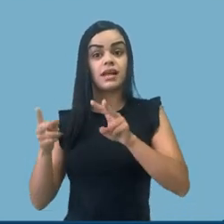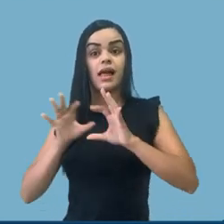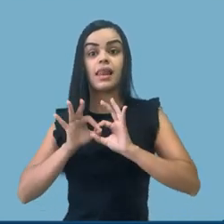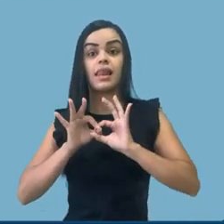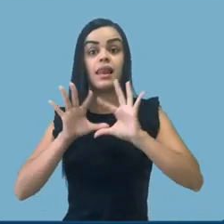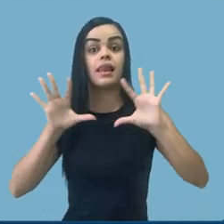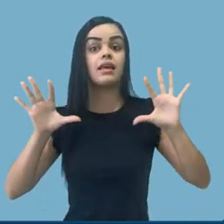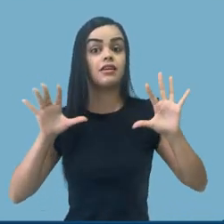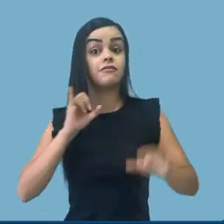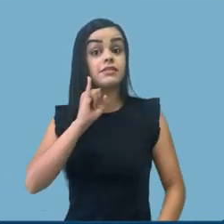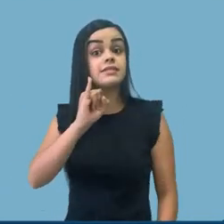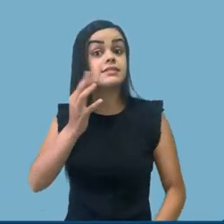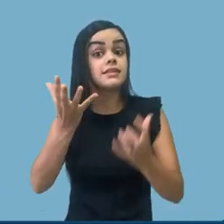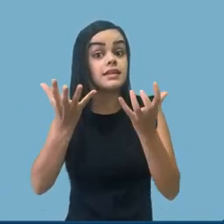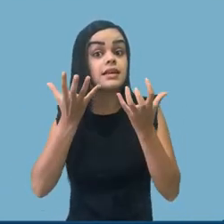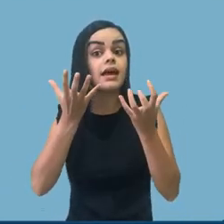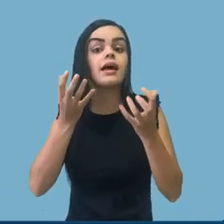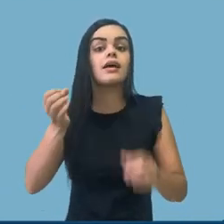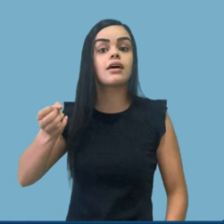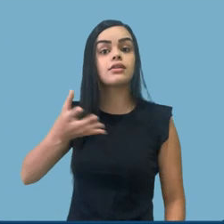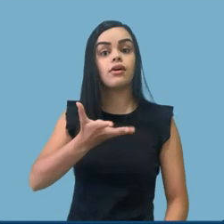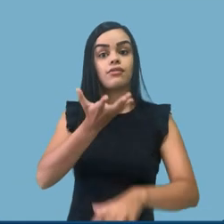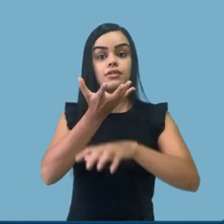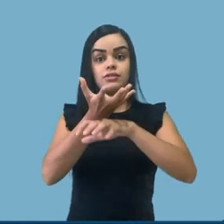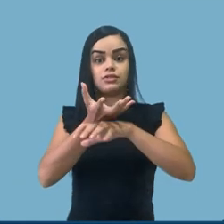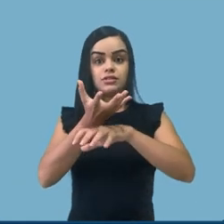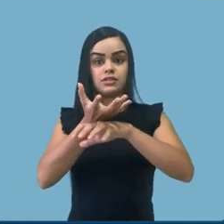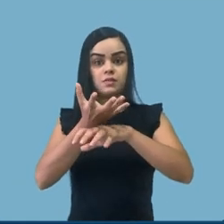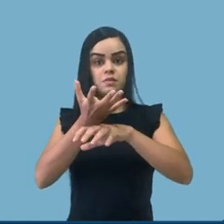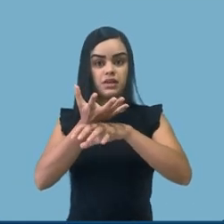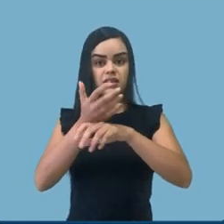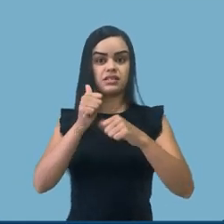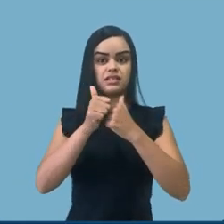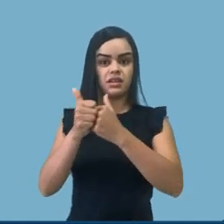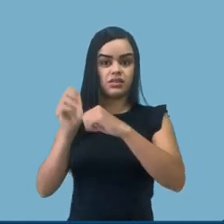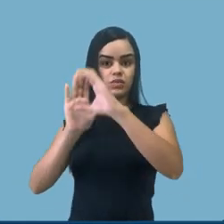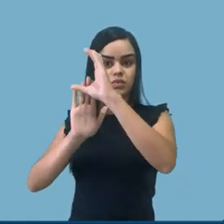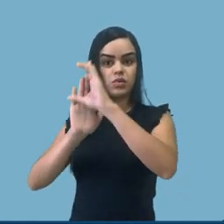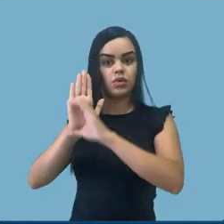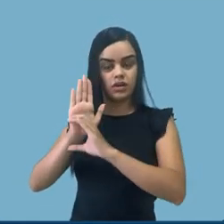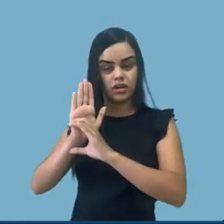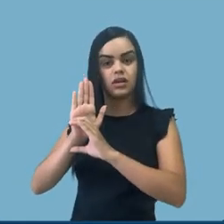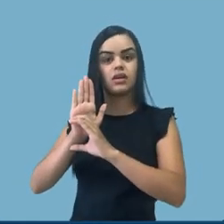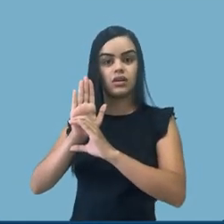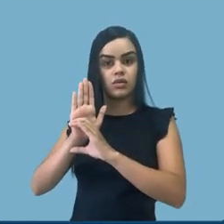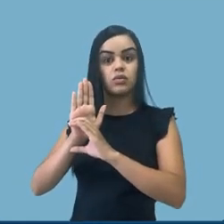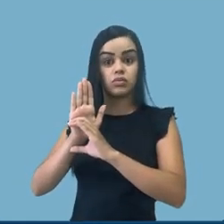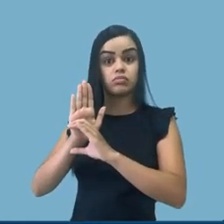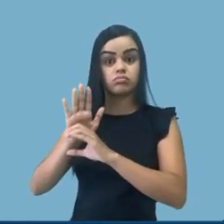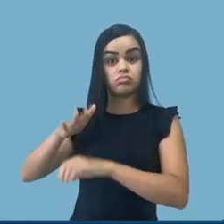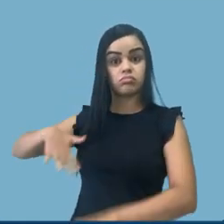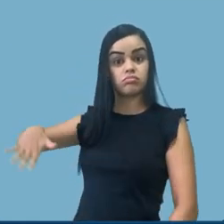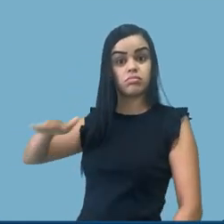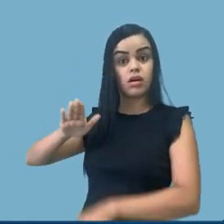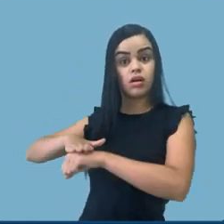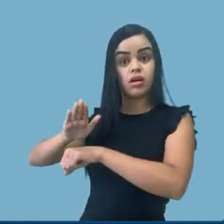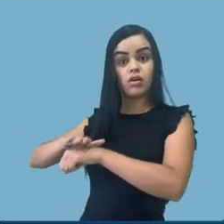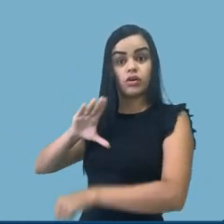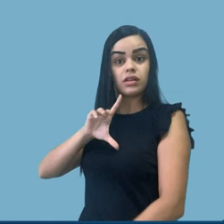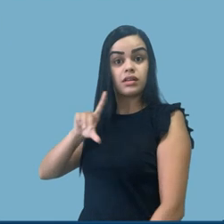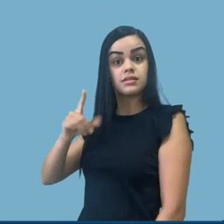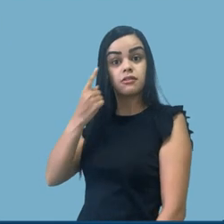oferta de novas turmas de disciplinas e unidades curriculares pelas coordenações de curso, e uma liberdade de